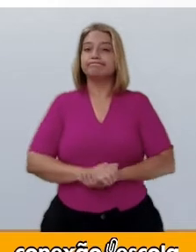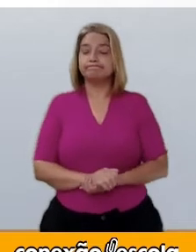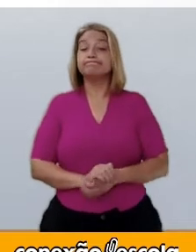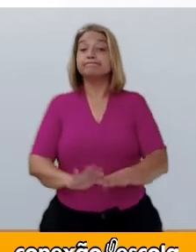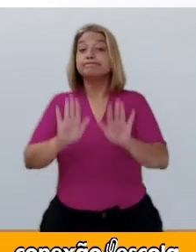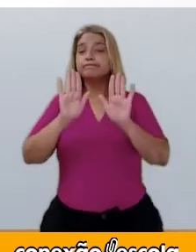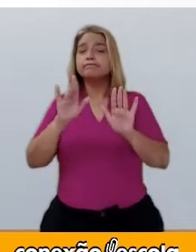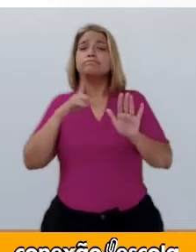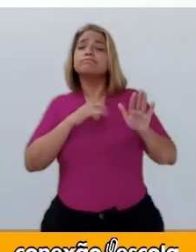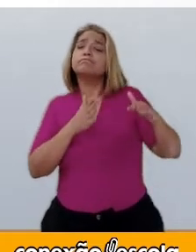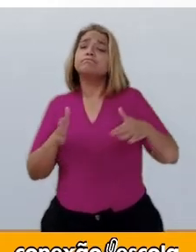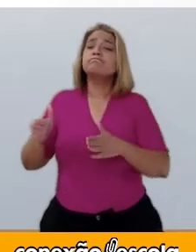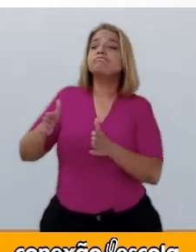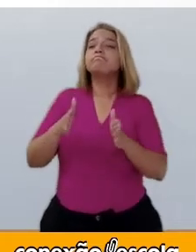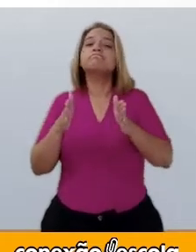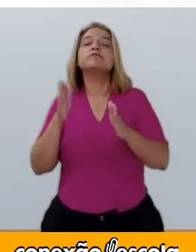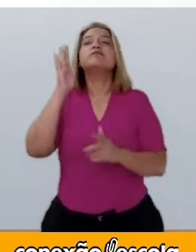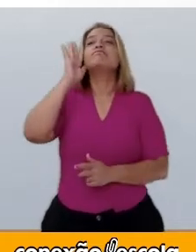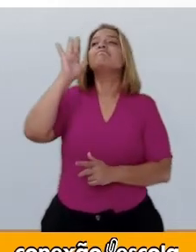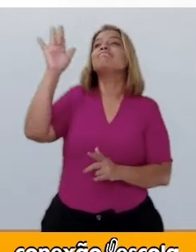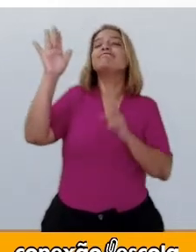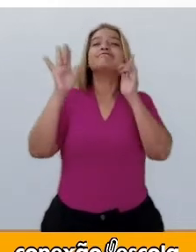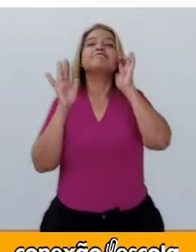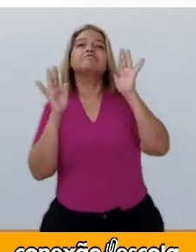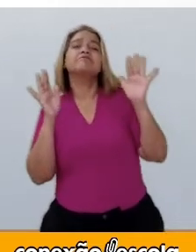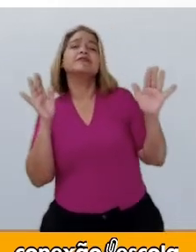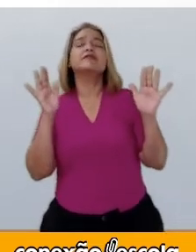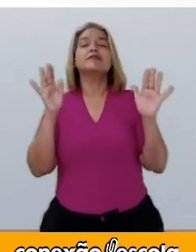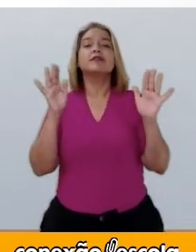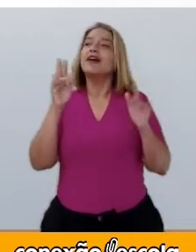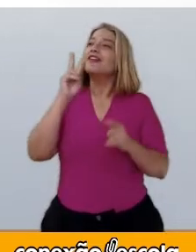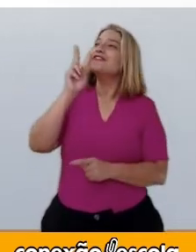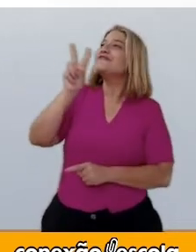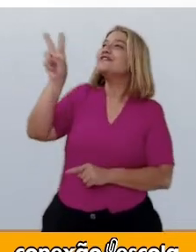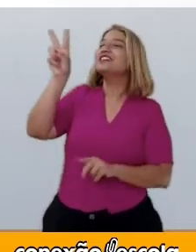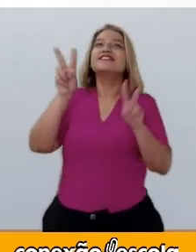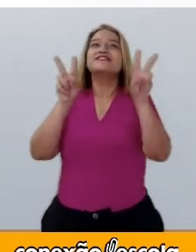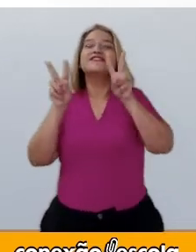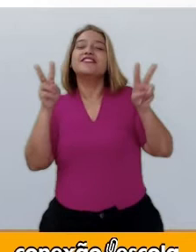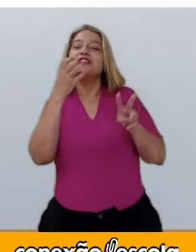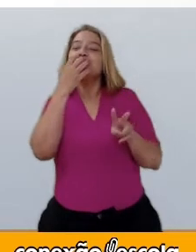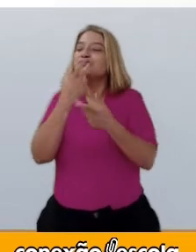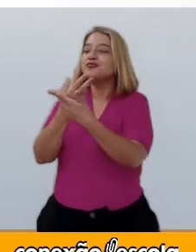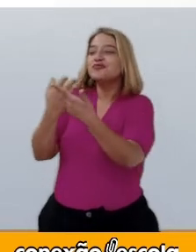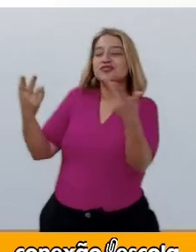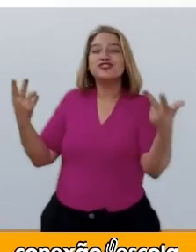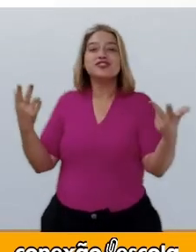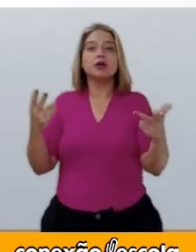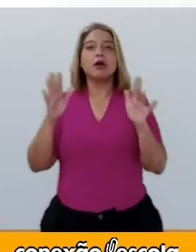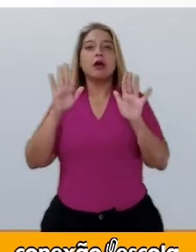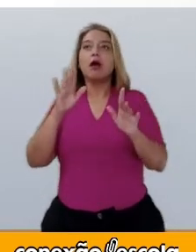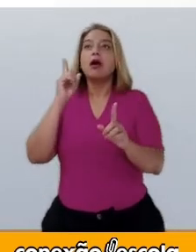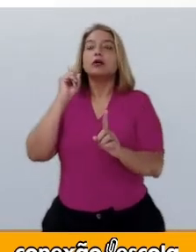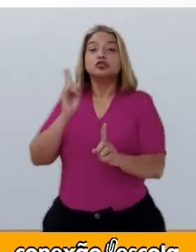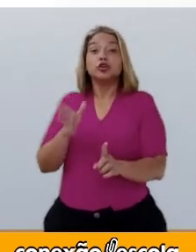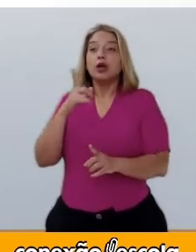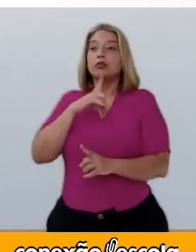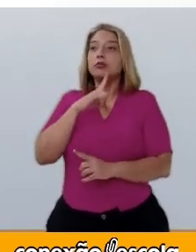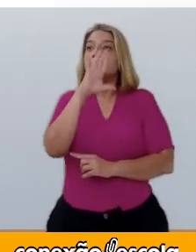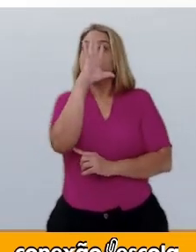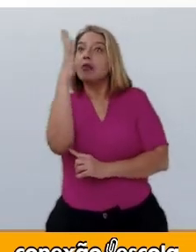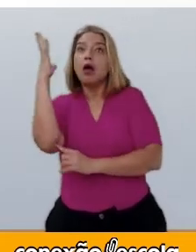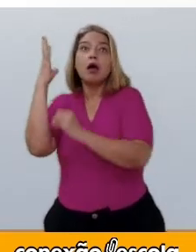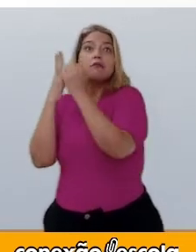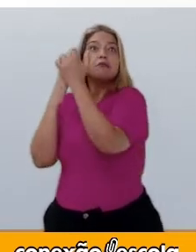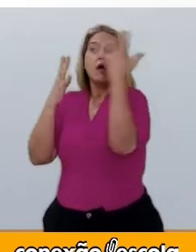no caminho, distraiu-se com os bichinhos e, quando se deu conta, estava no meio